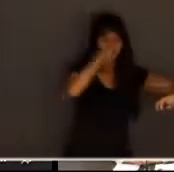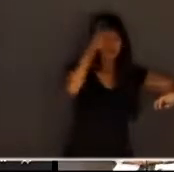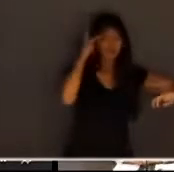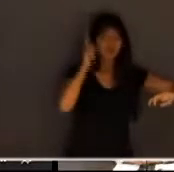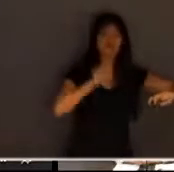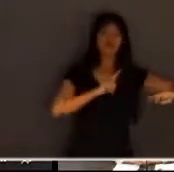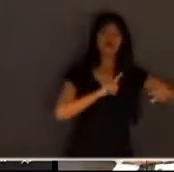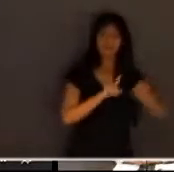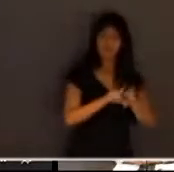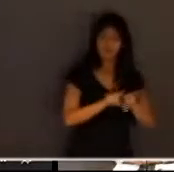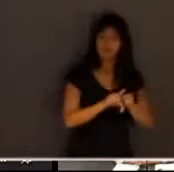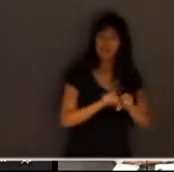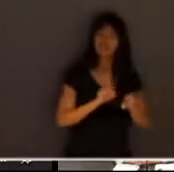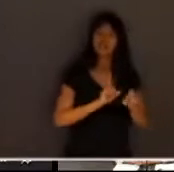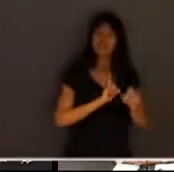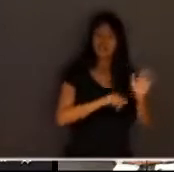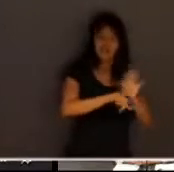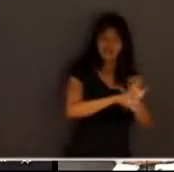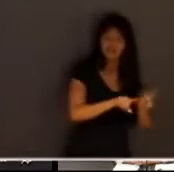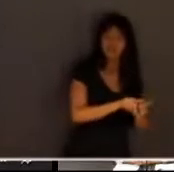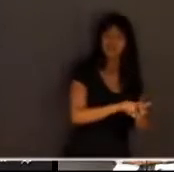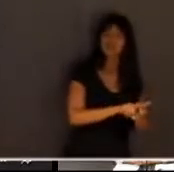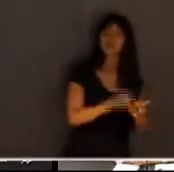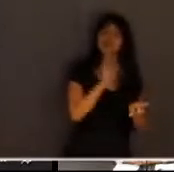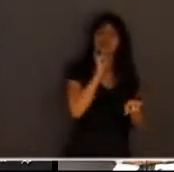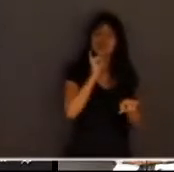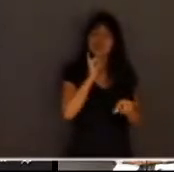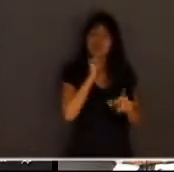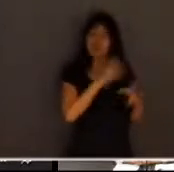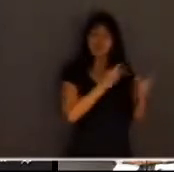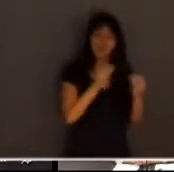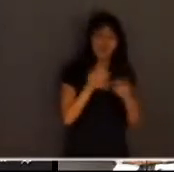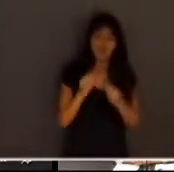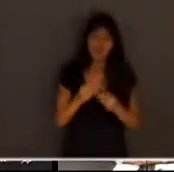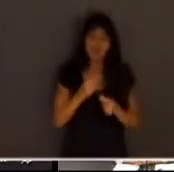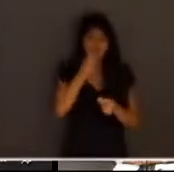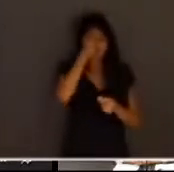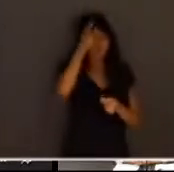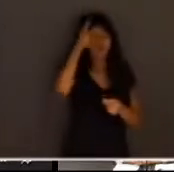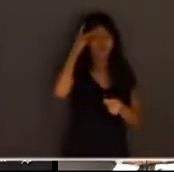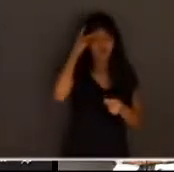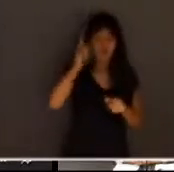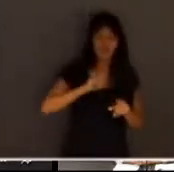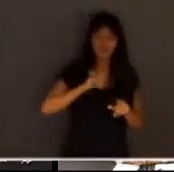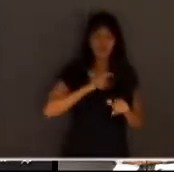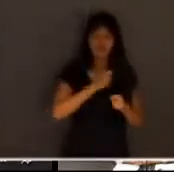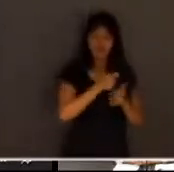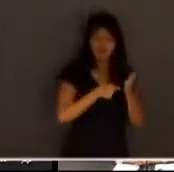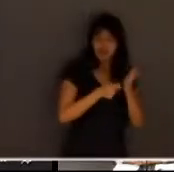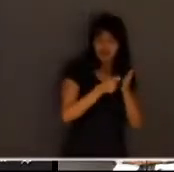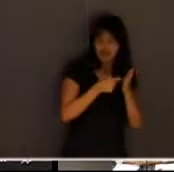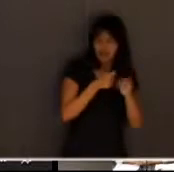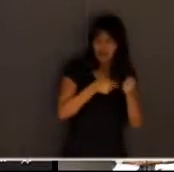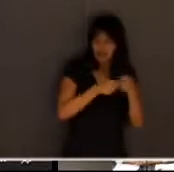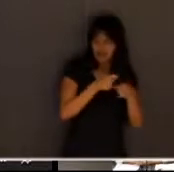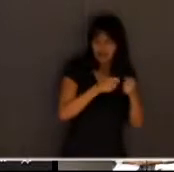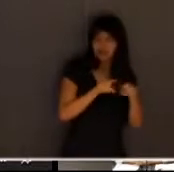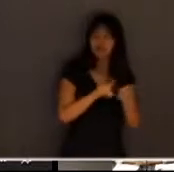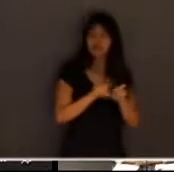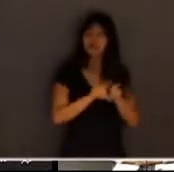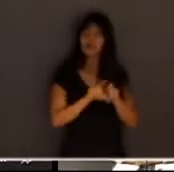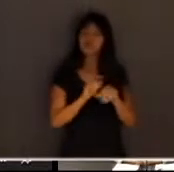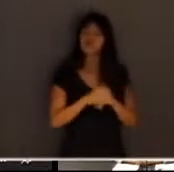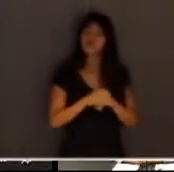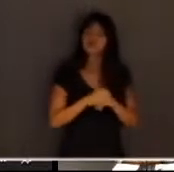criminosas cujo pano de fundo muitas das vezes é o crime de traficocídio e a